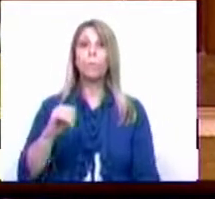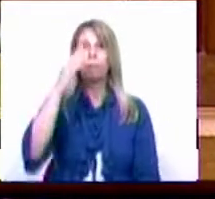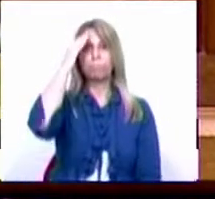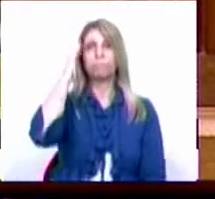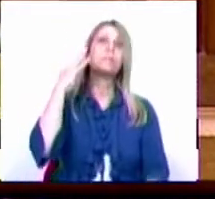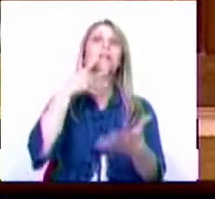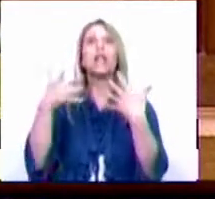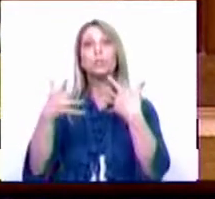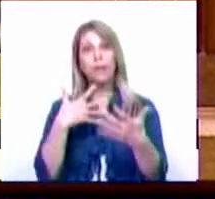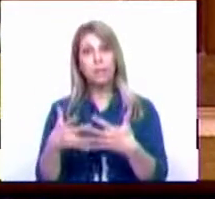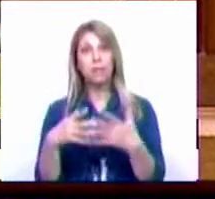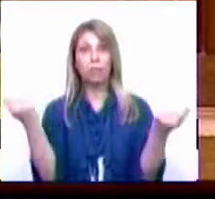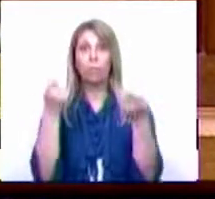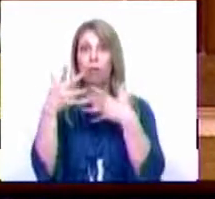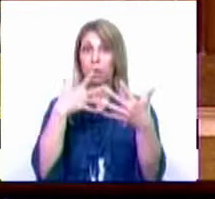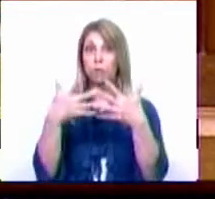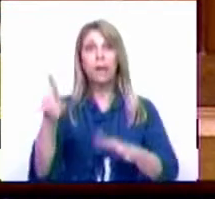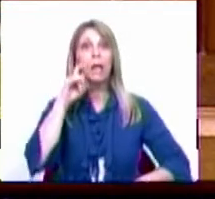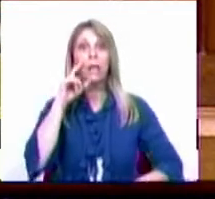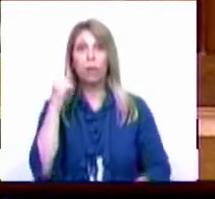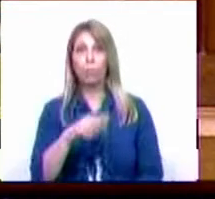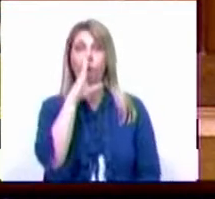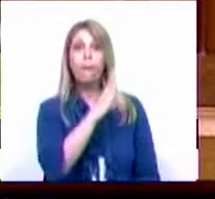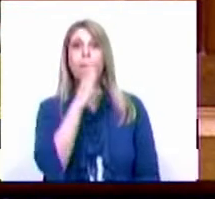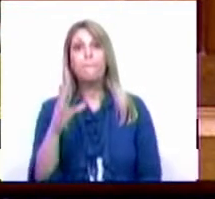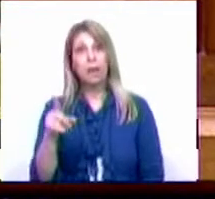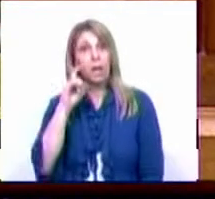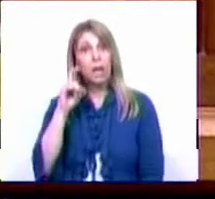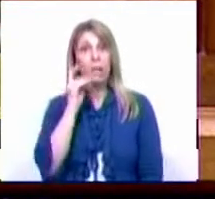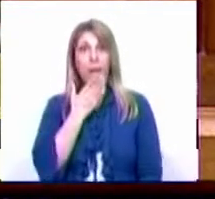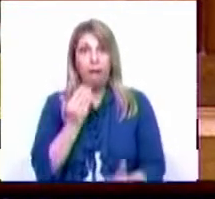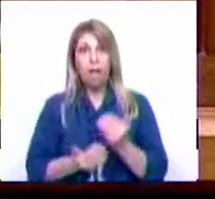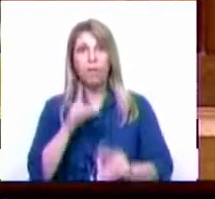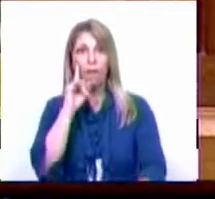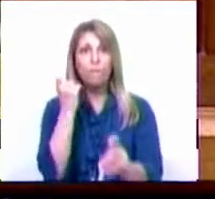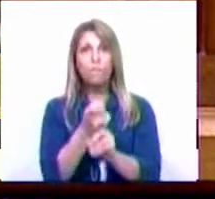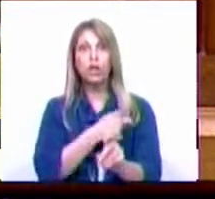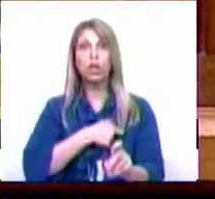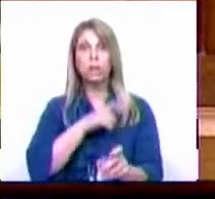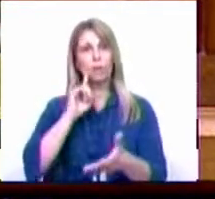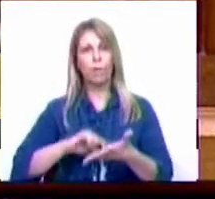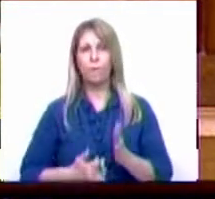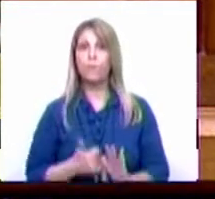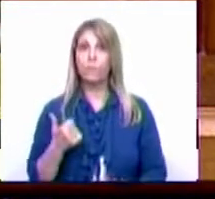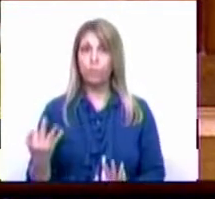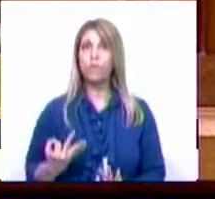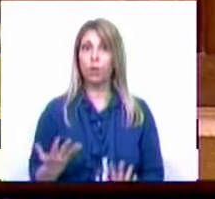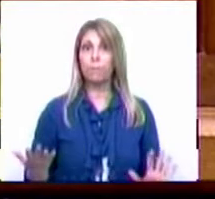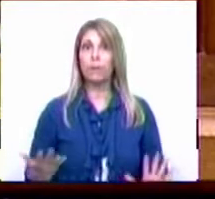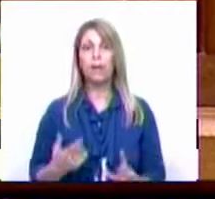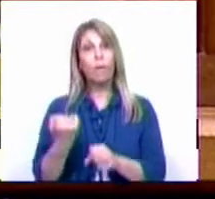transparência, a promoção da transparência, a garantia da boa execução e a garantia da eficaz fiscalização são fundamentais. O papel deste